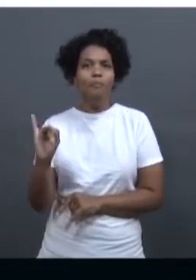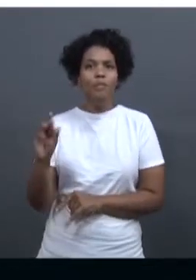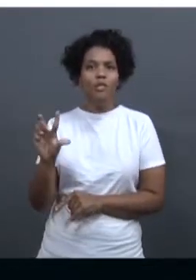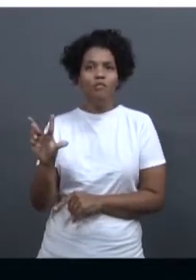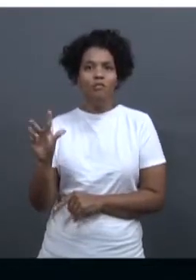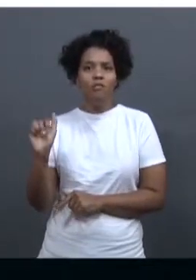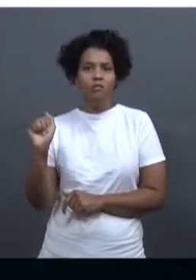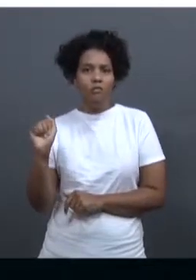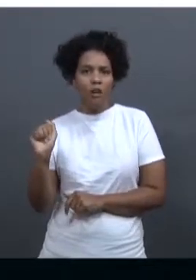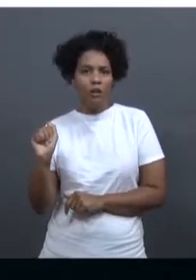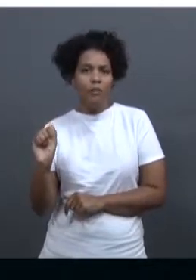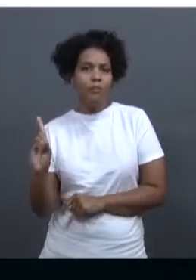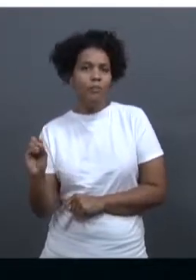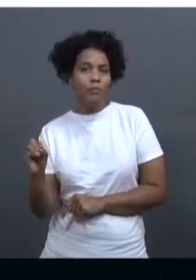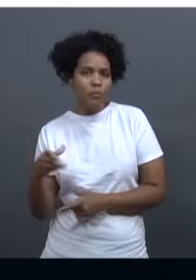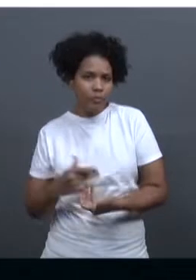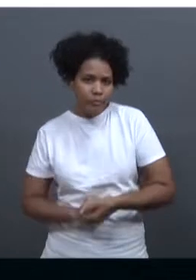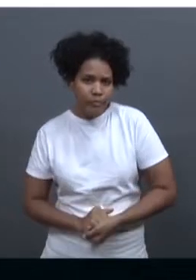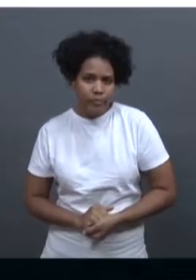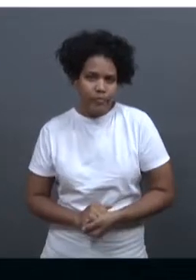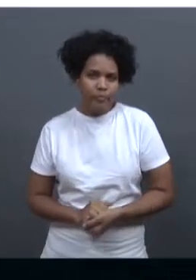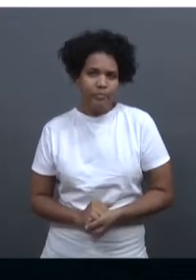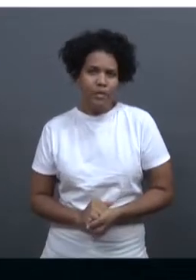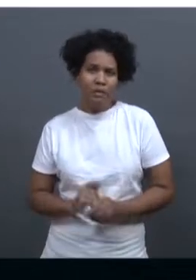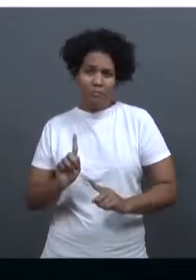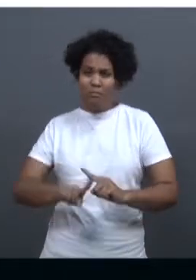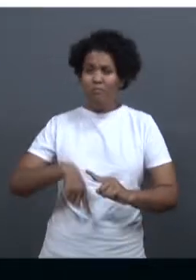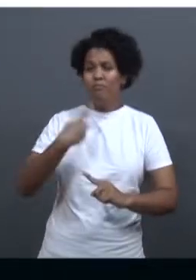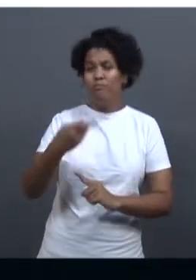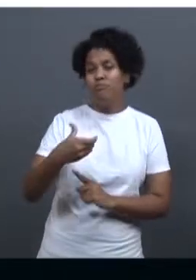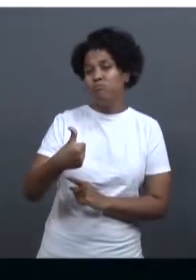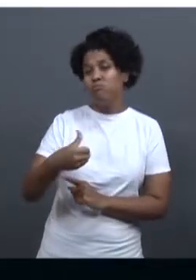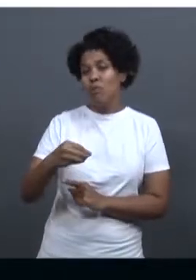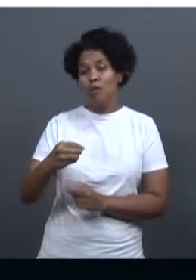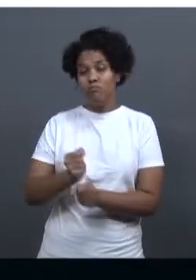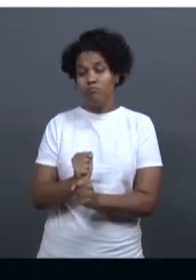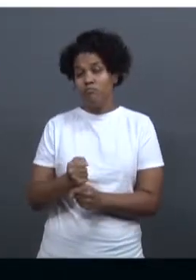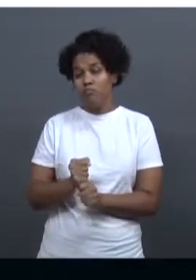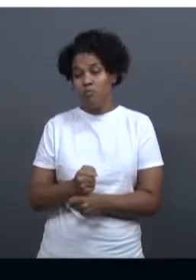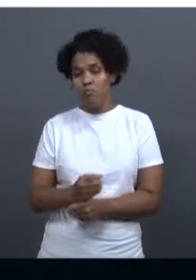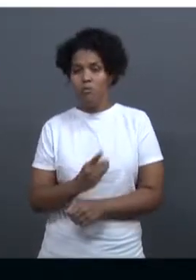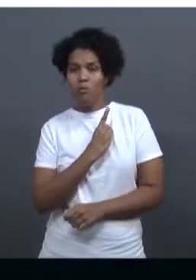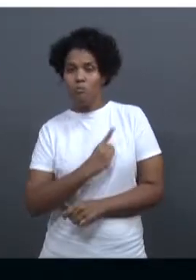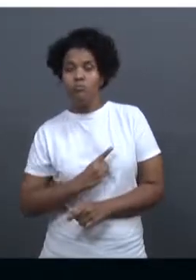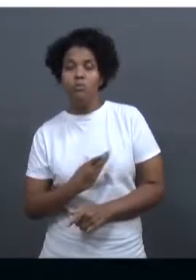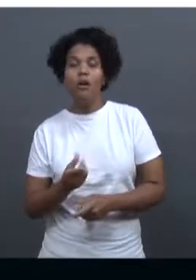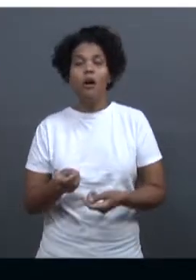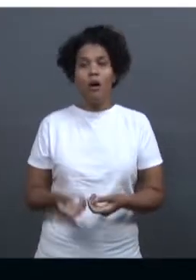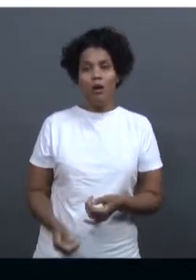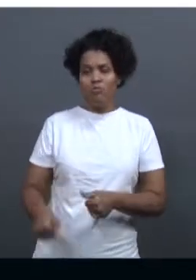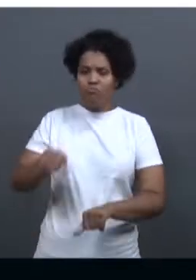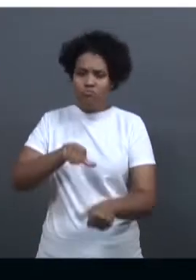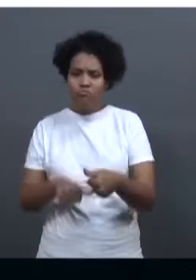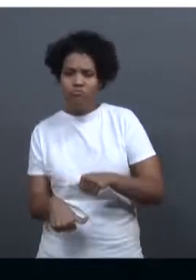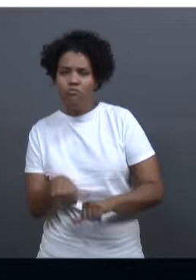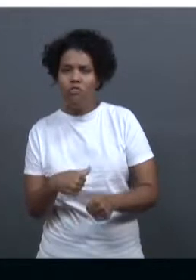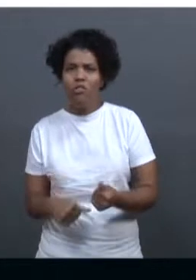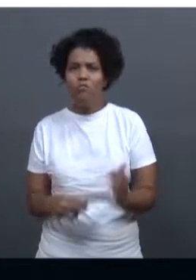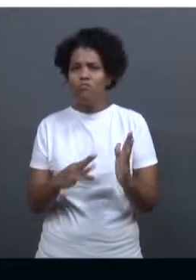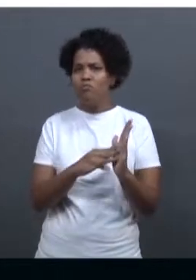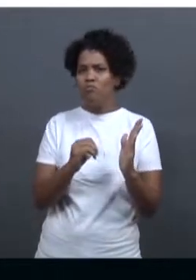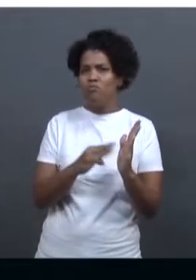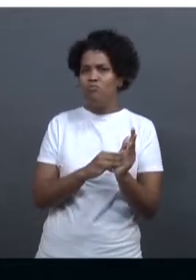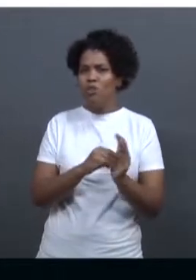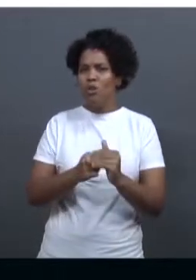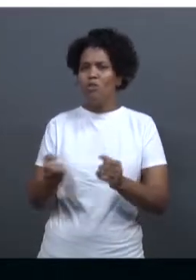exemplo, só viria após um prazo de 10 anos. Deputados analisam também o novo modelo para as privatizações.